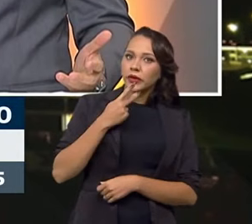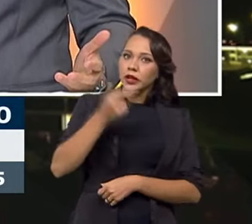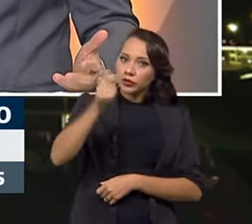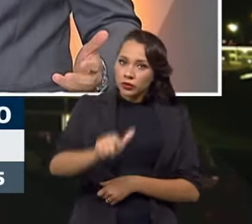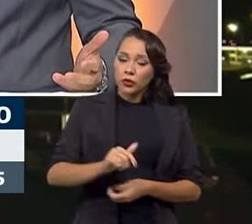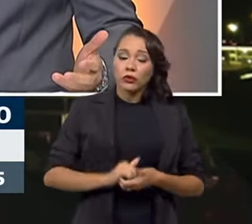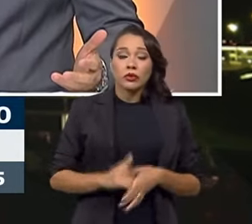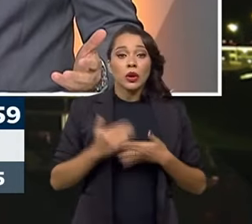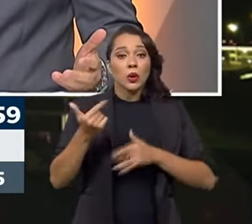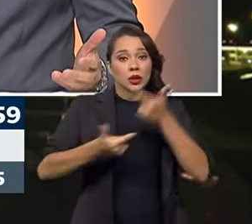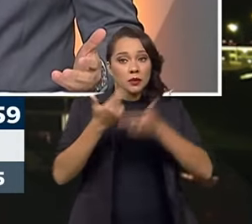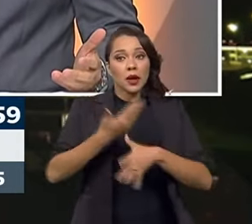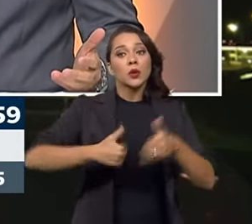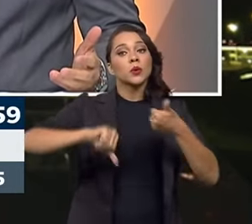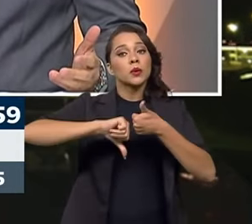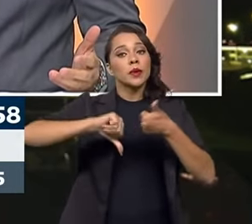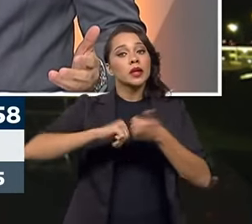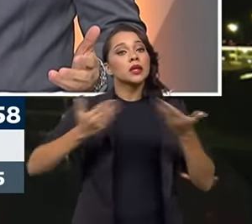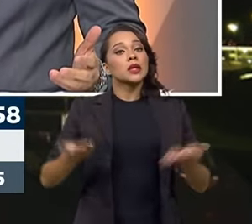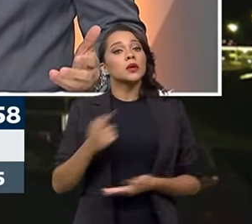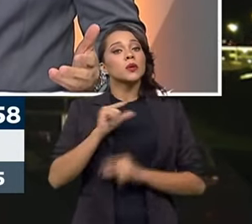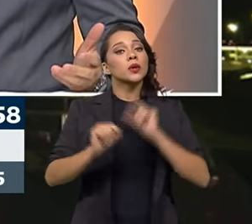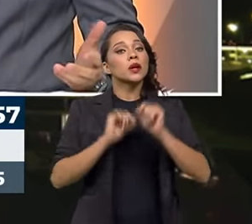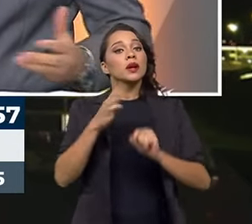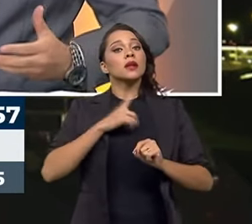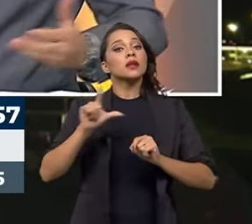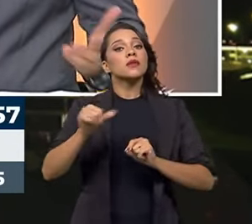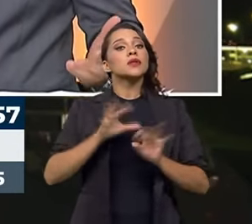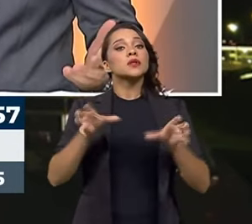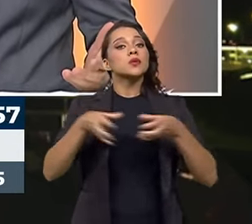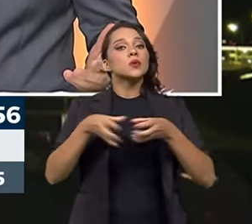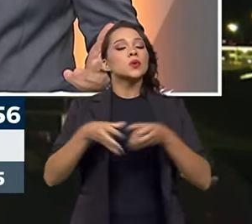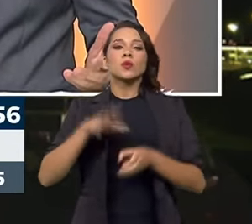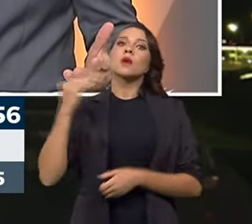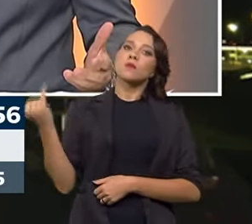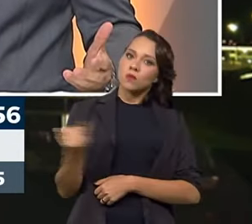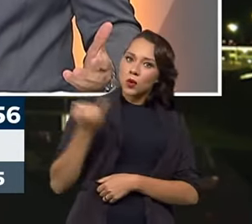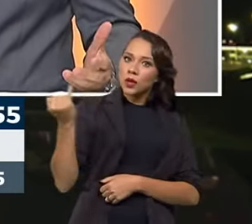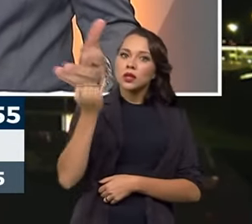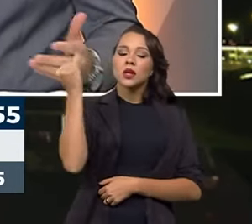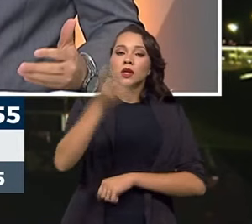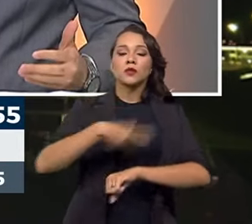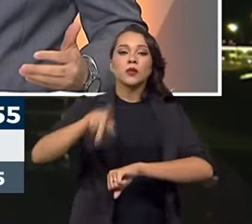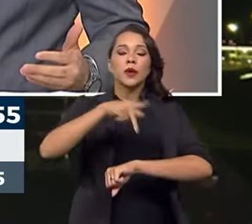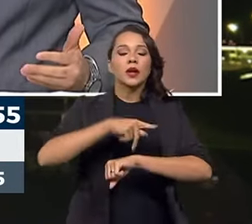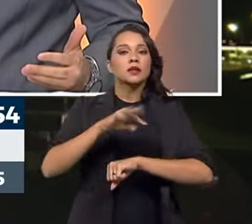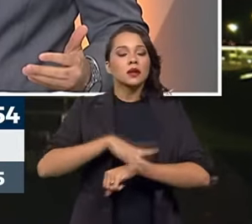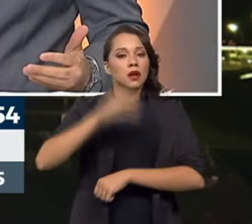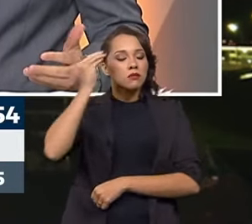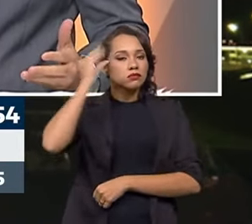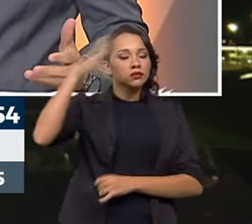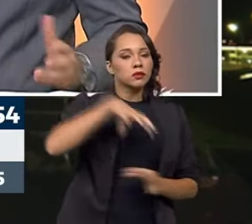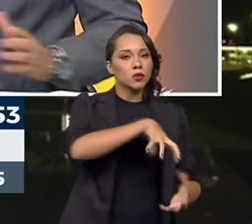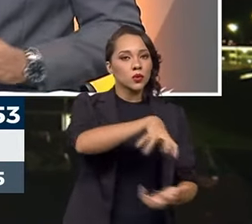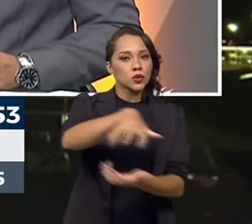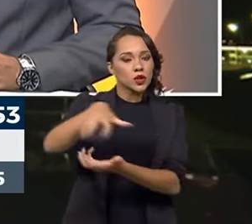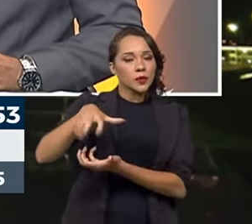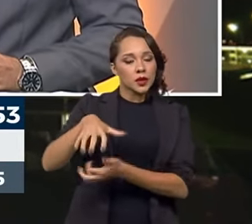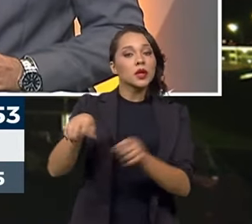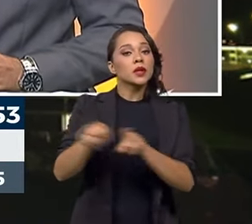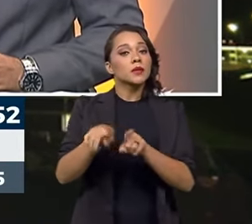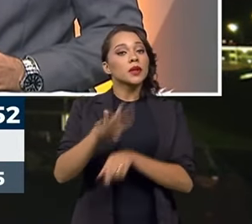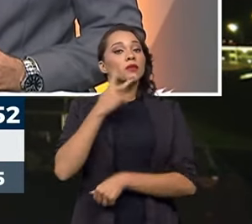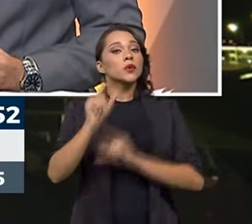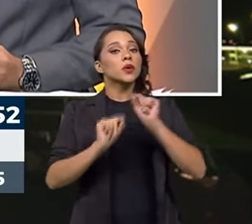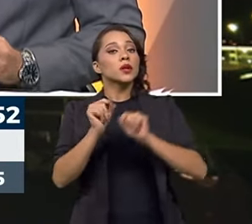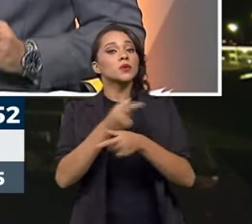o trabalho do Inmetro. Aqui a gente está justamente levantando a bola desse órgão que é muito importante para o país, reconhecido internacionalmente. E a gente está